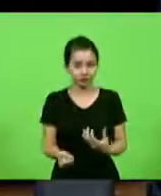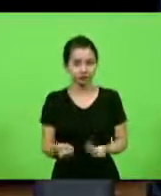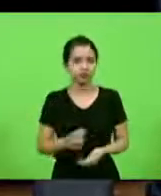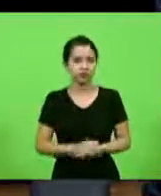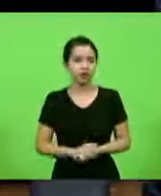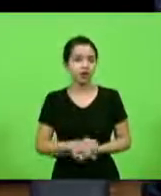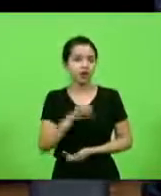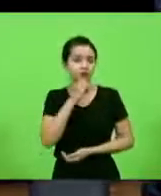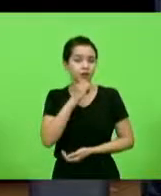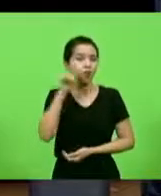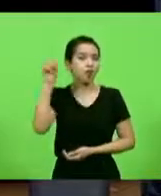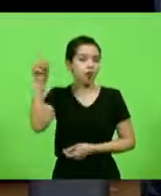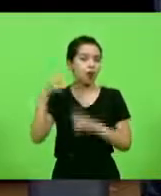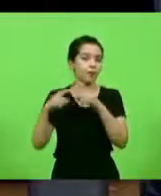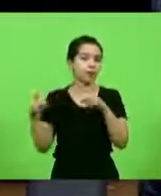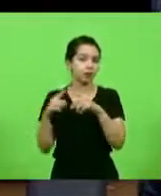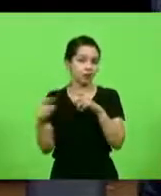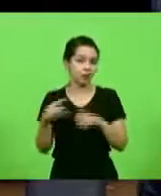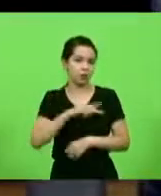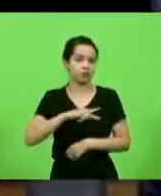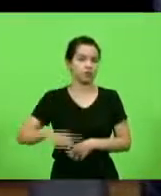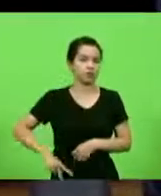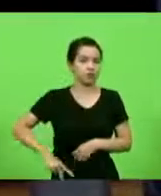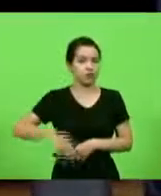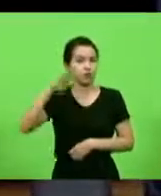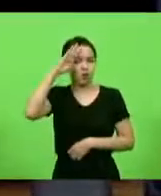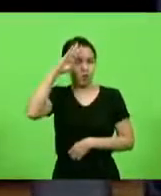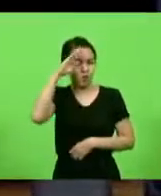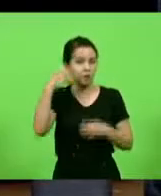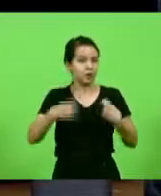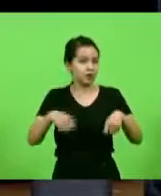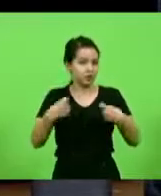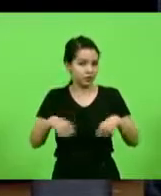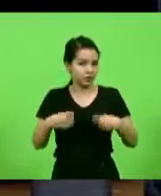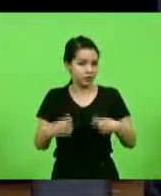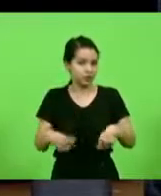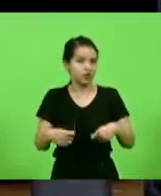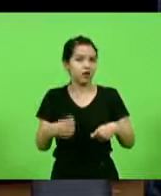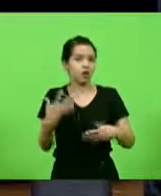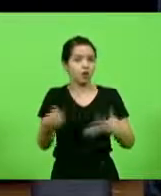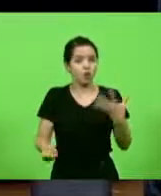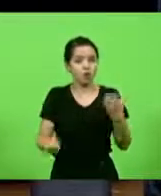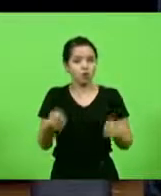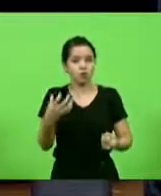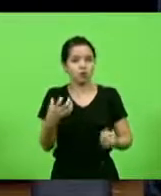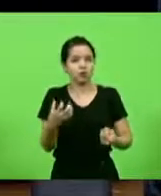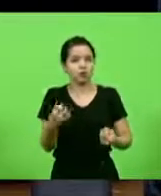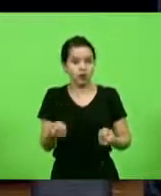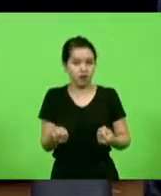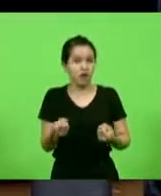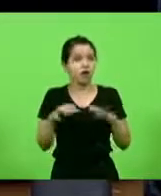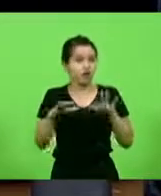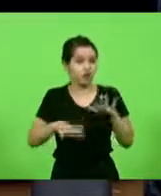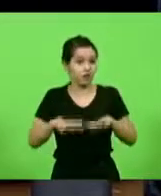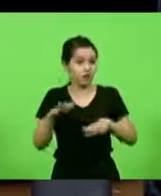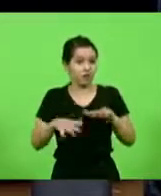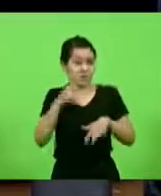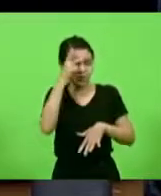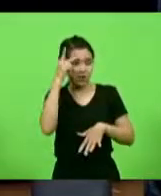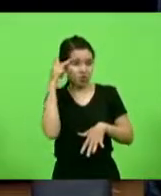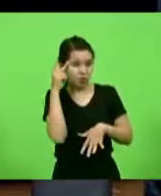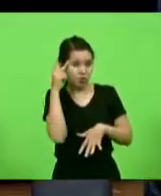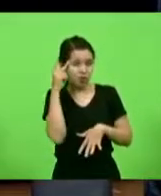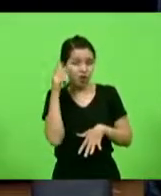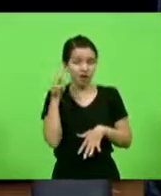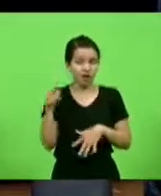Brasília, o próprio presidente Bolsonaro tem que fazer concessões para governar, tem que governar às vezes com quem não gostaria de governar.